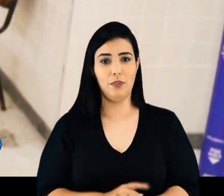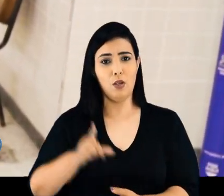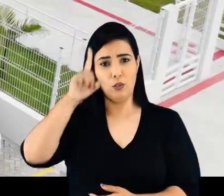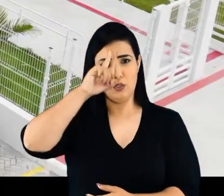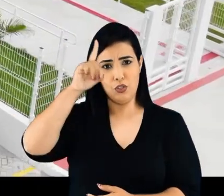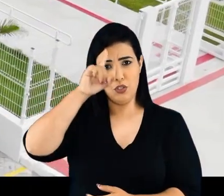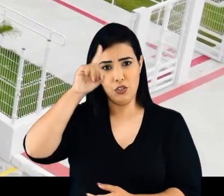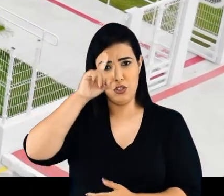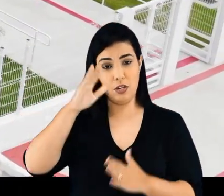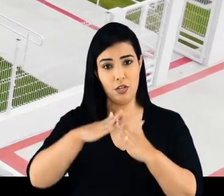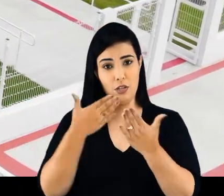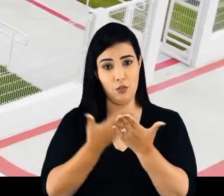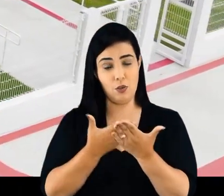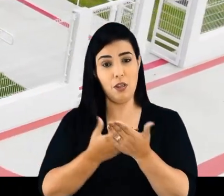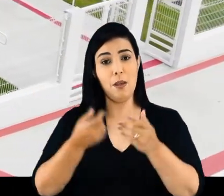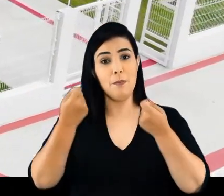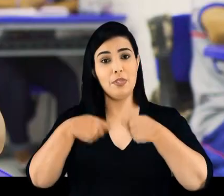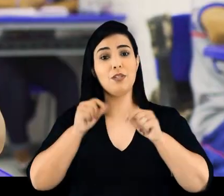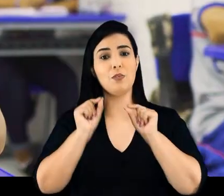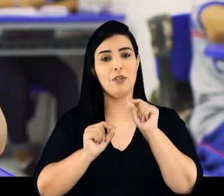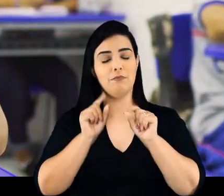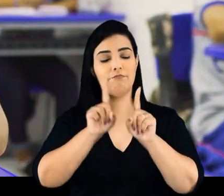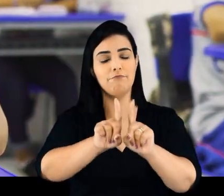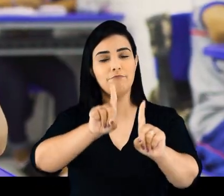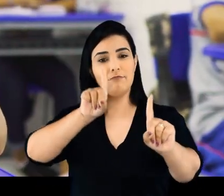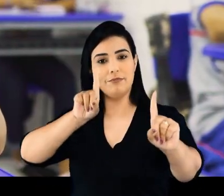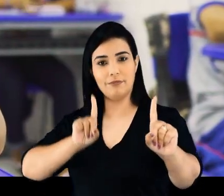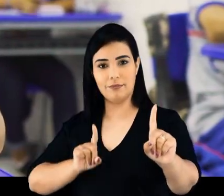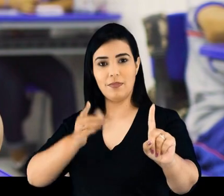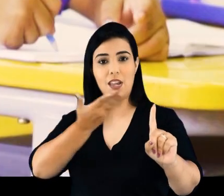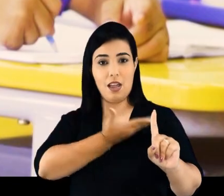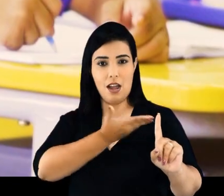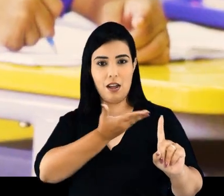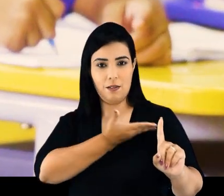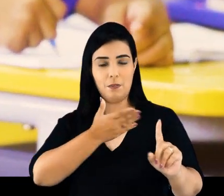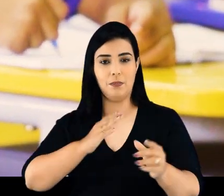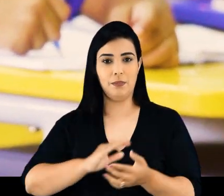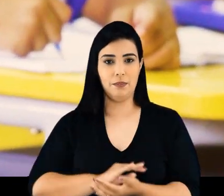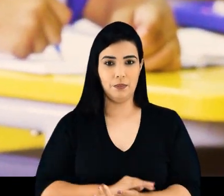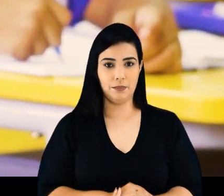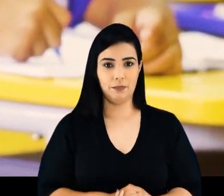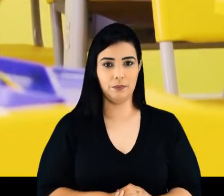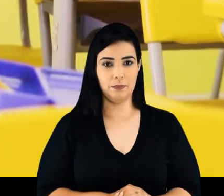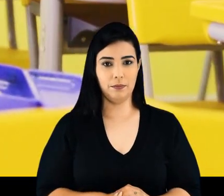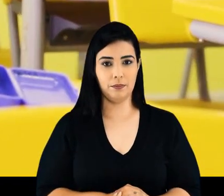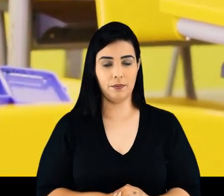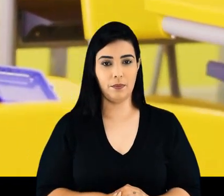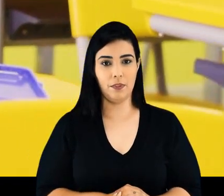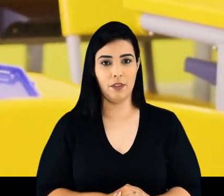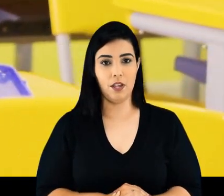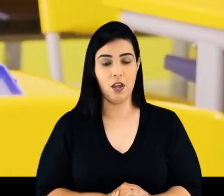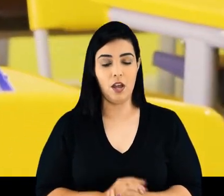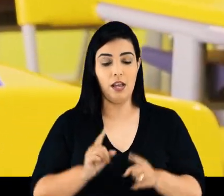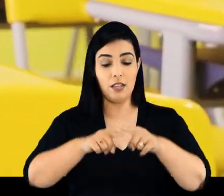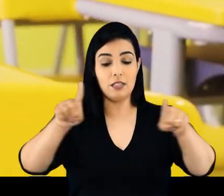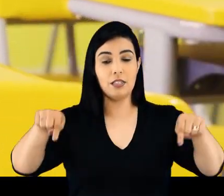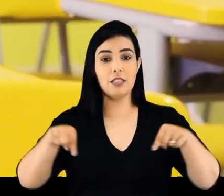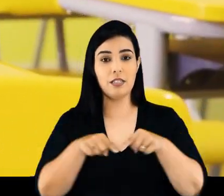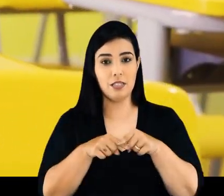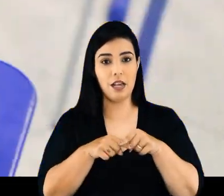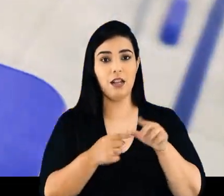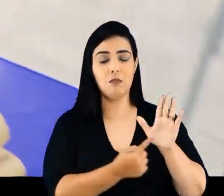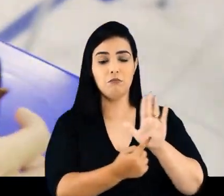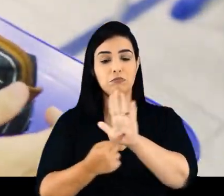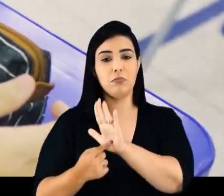os ambientes das escolas. Durante o dia a dia nas escolas, é preciso manter uma distância de pelo menos um metro e meio dos